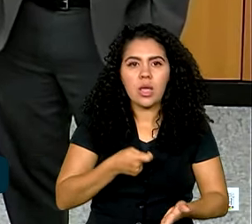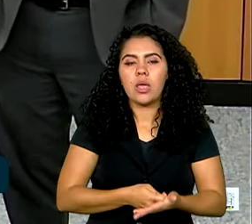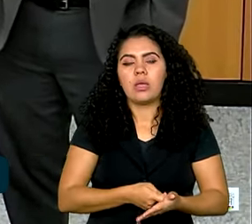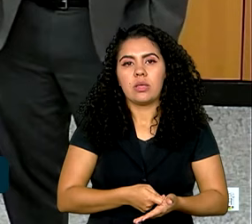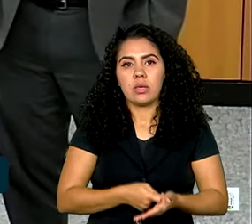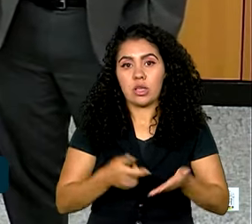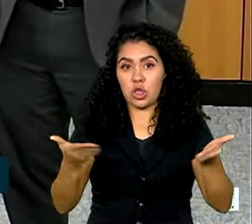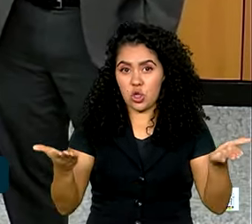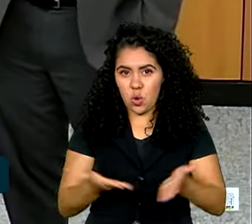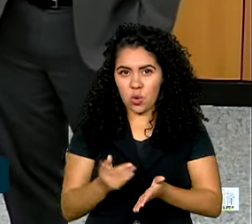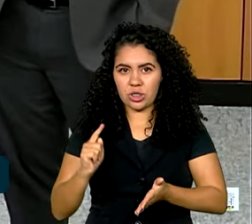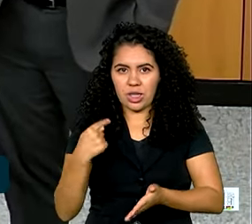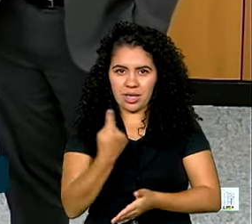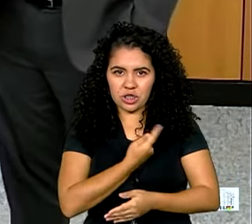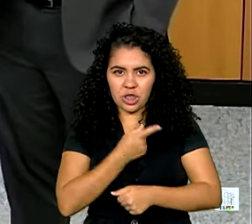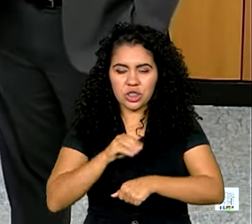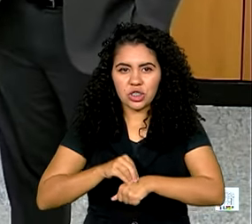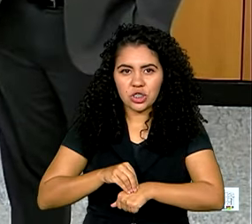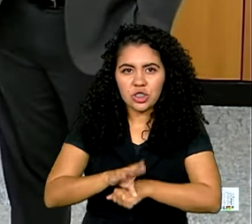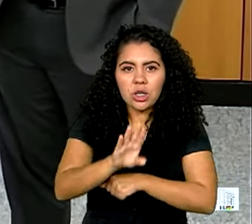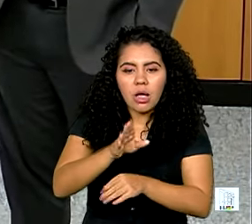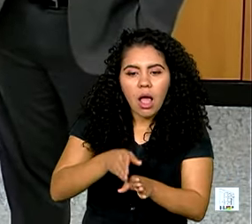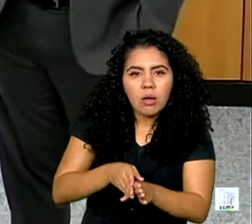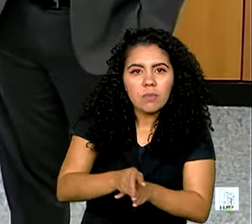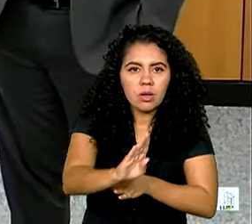indicando como recomendação, poderia ser um passo adiante.